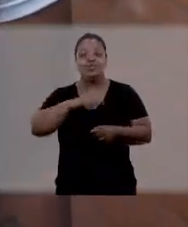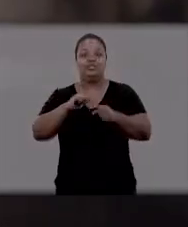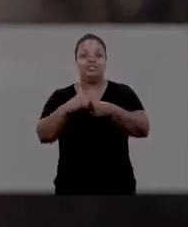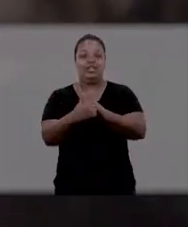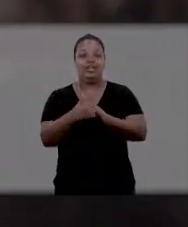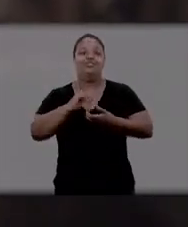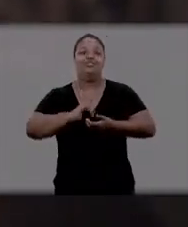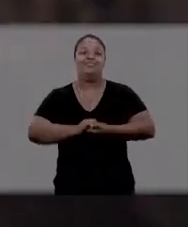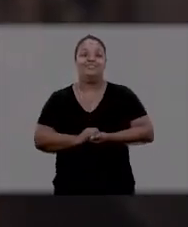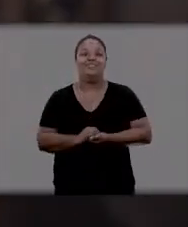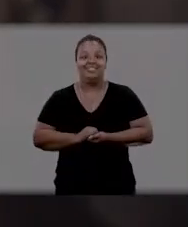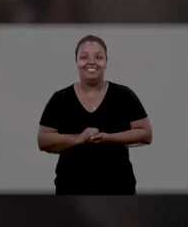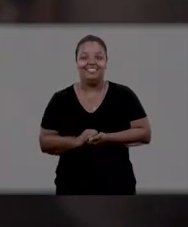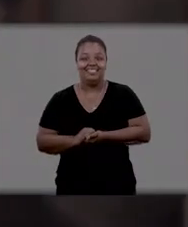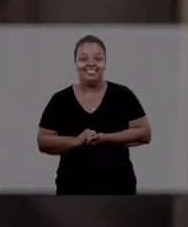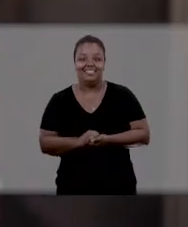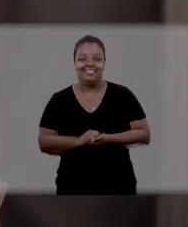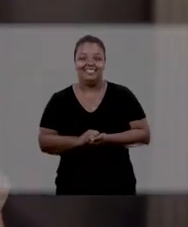nossa cidade.